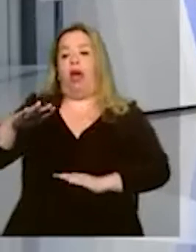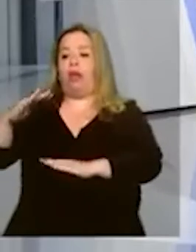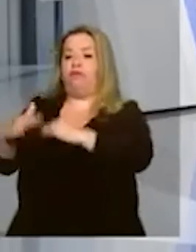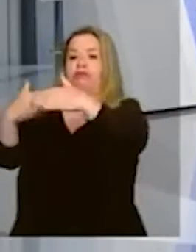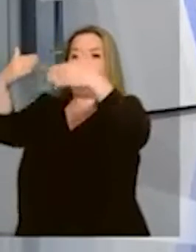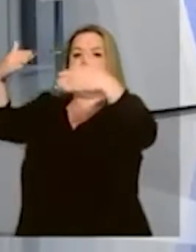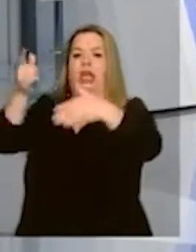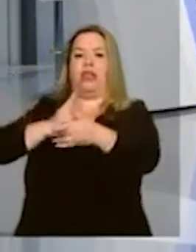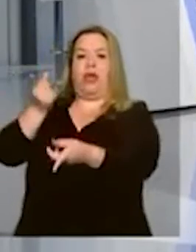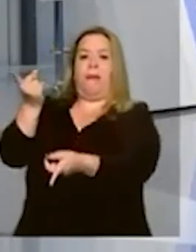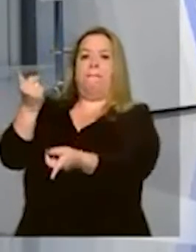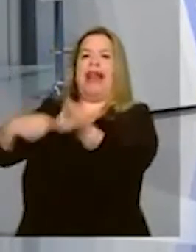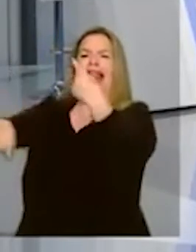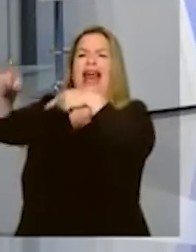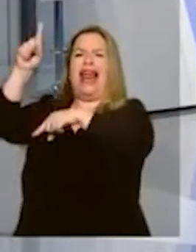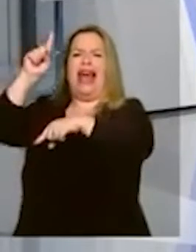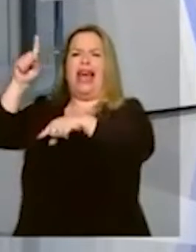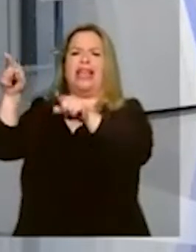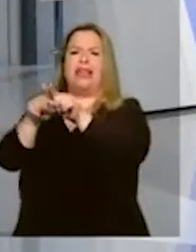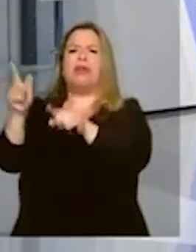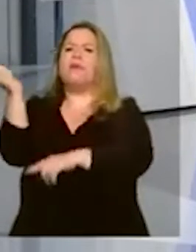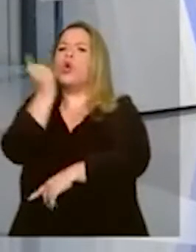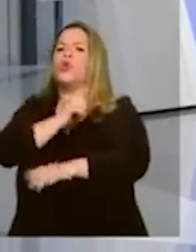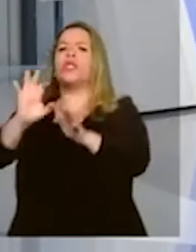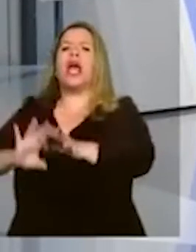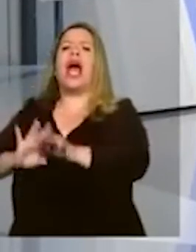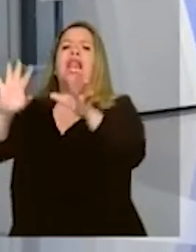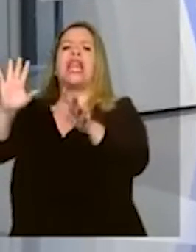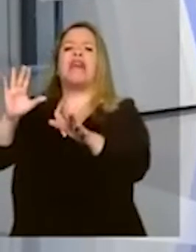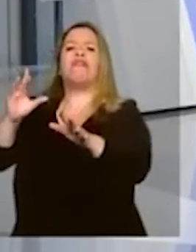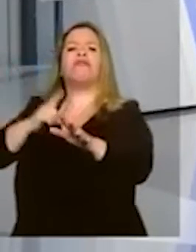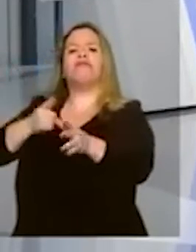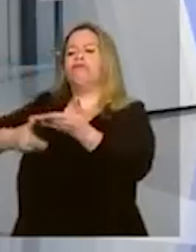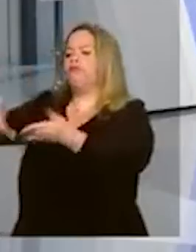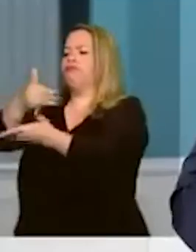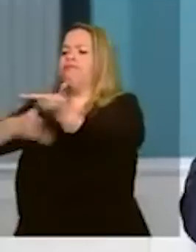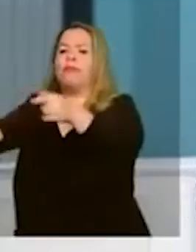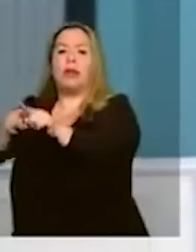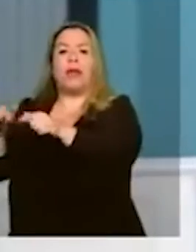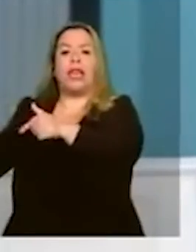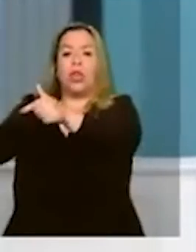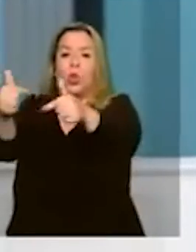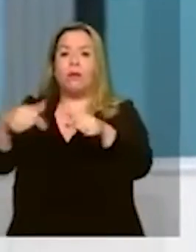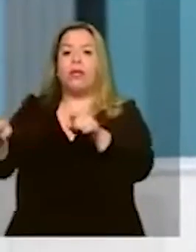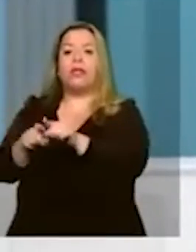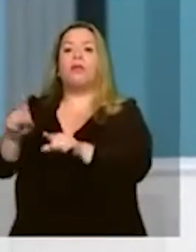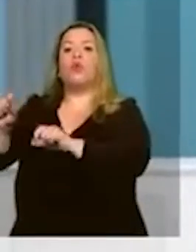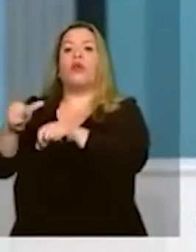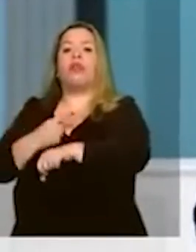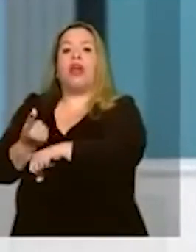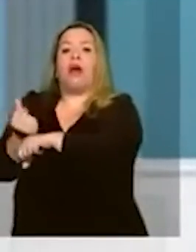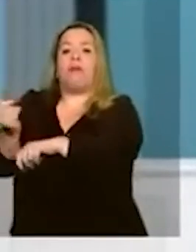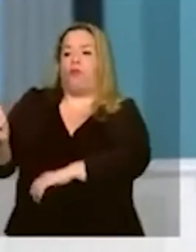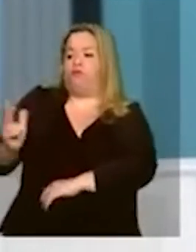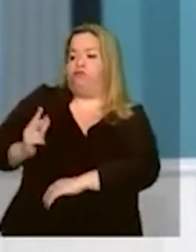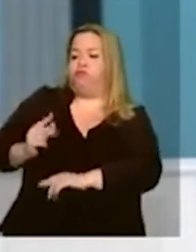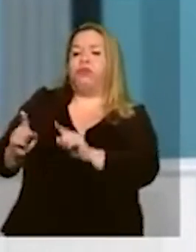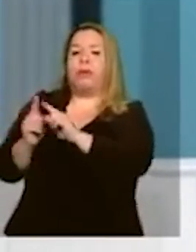do progresso, na linha da prosperidade, na linha da livre iniciativa, na linha do trabalho, na linha do capital privado,